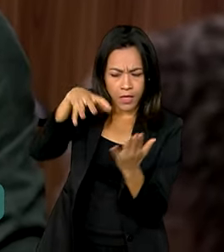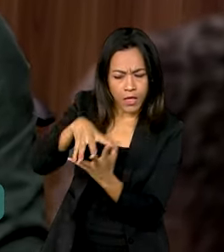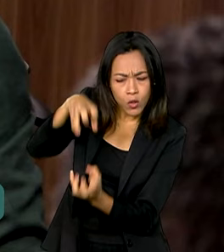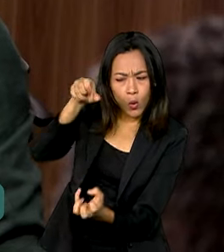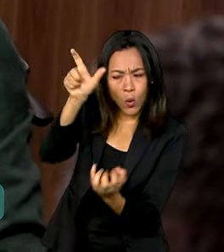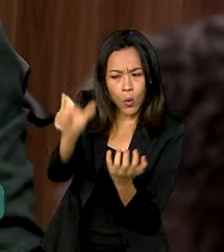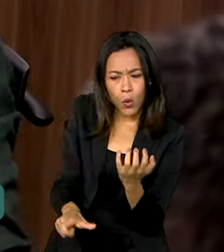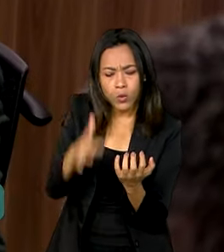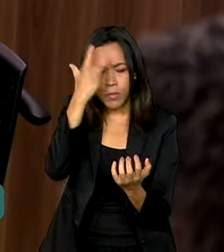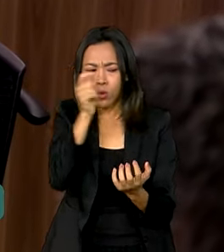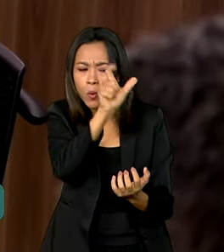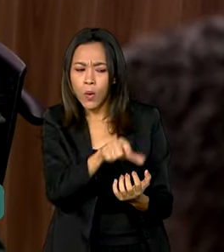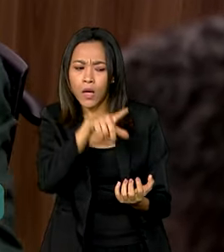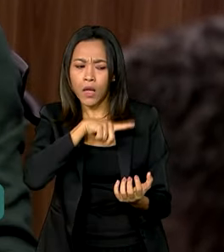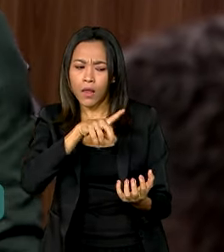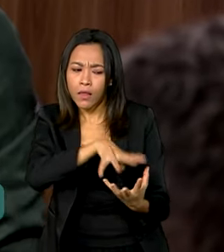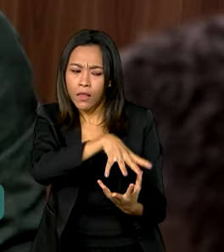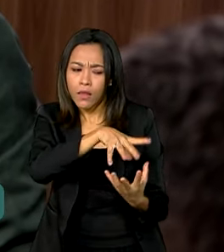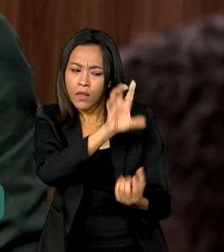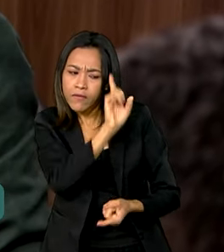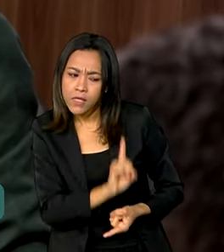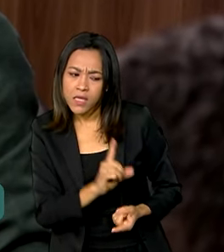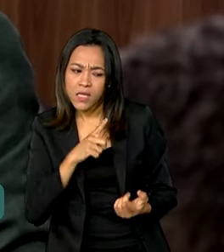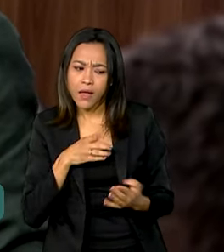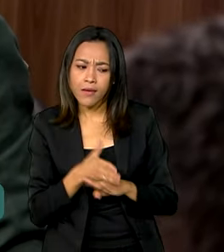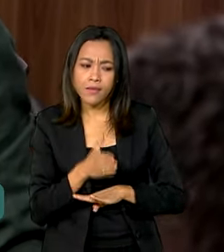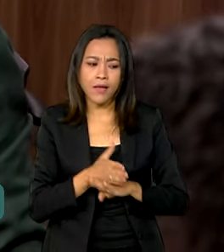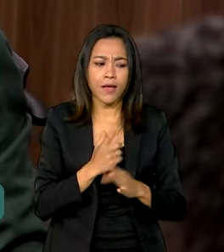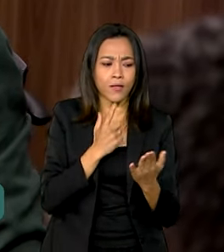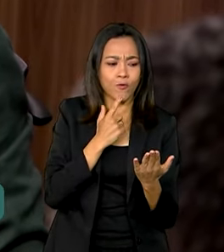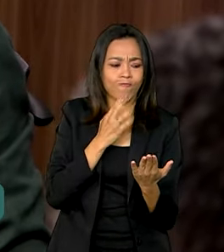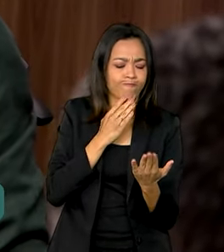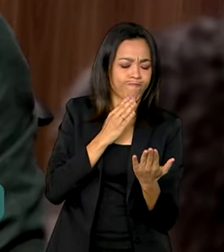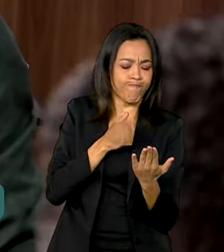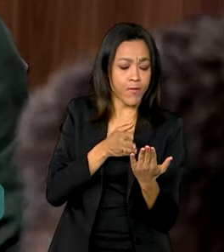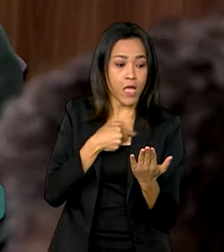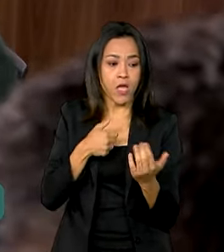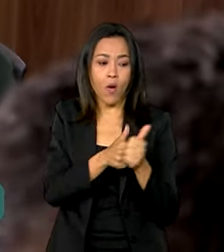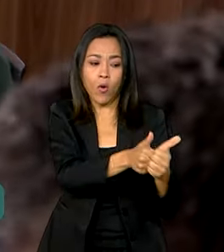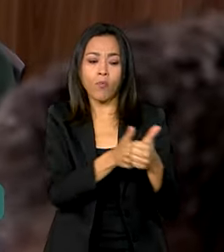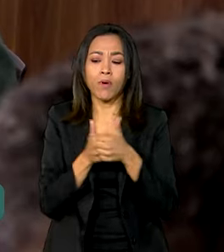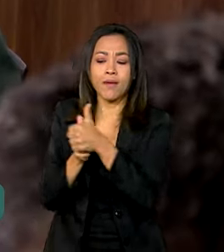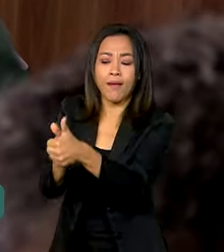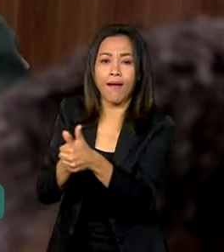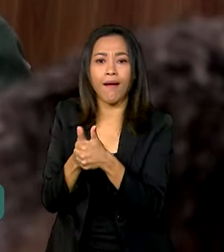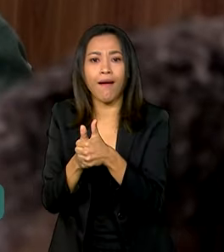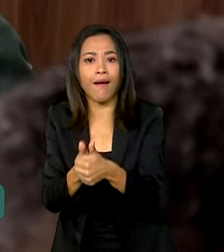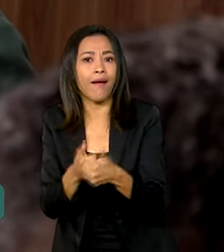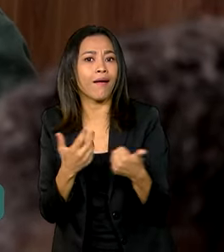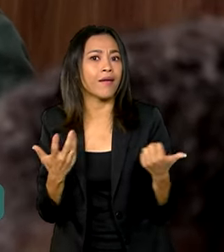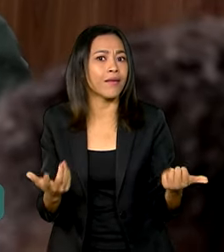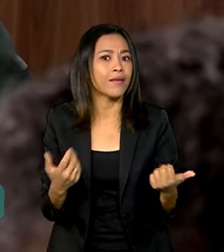pessoa com deficiência, precisa do acesso no Centro Dia. Eu consigo fazer o acompanhamento nos serviços